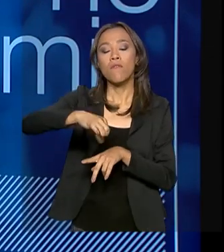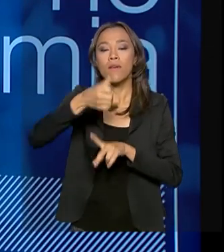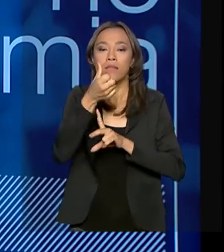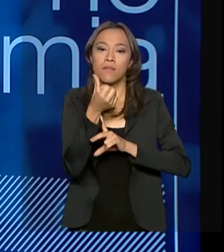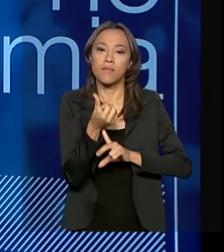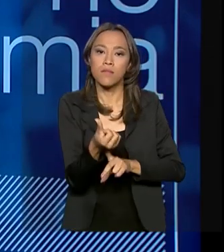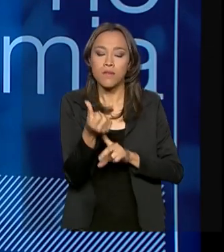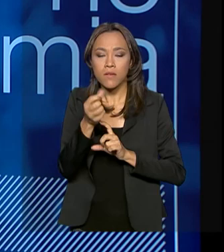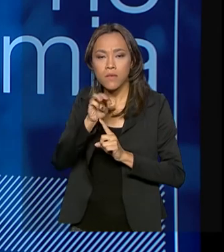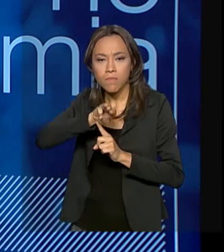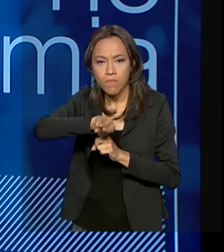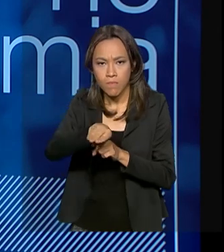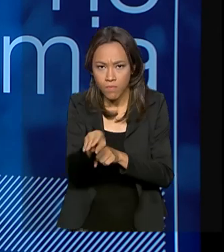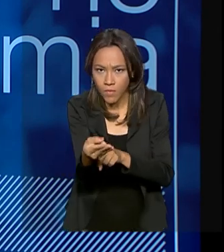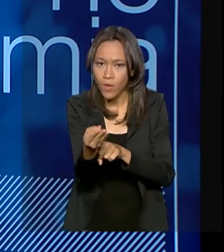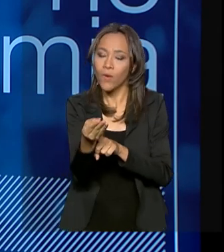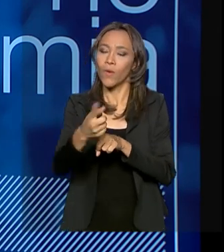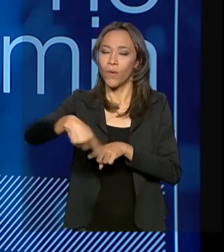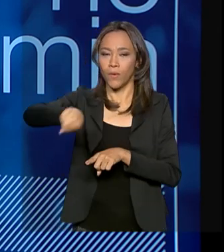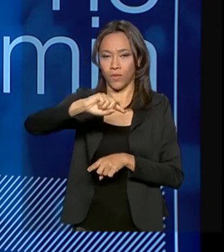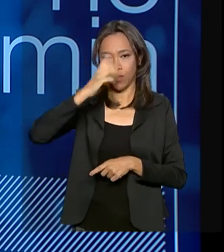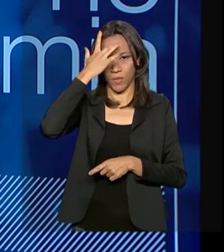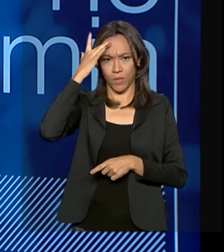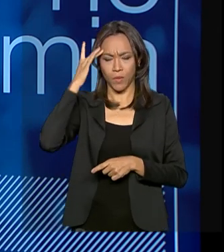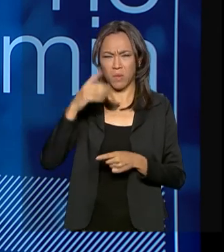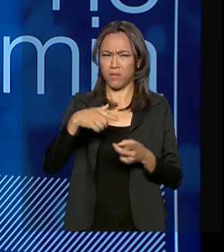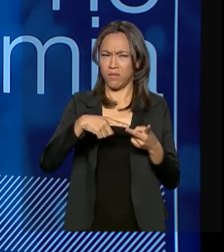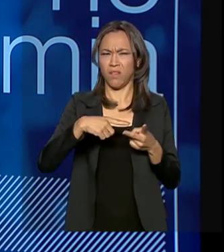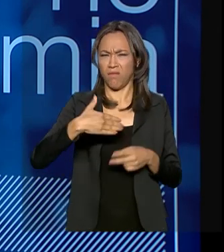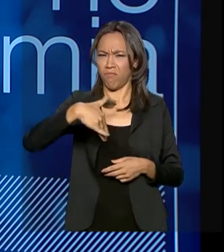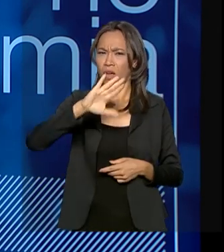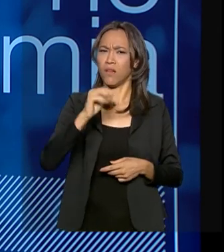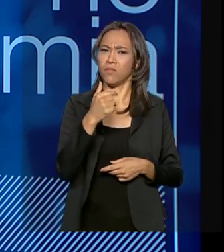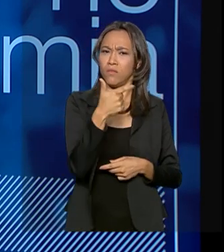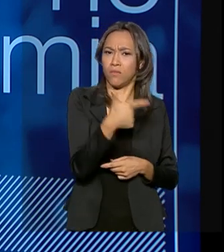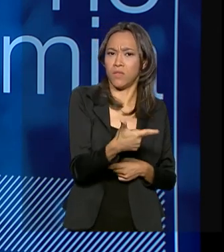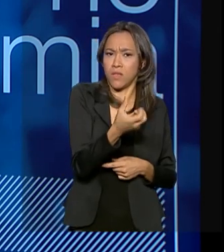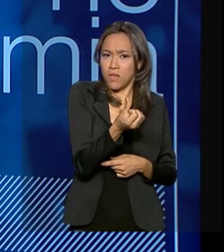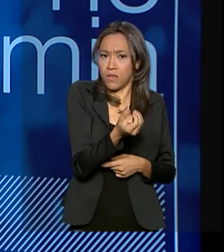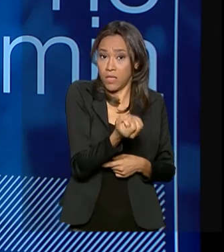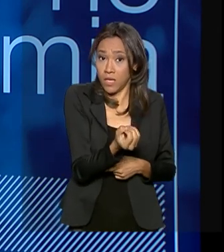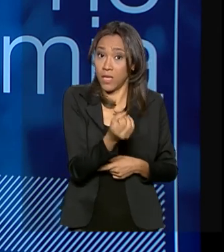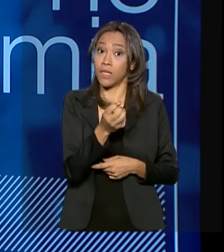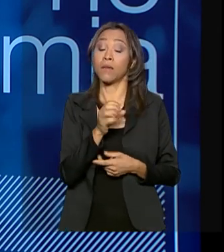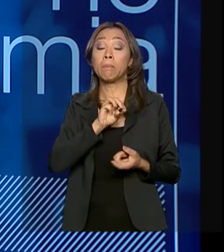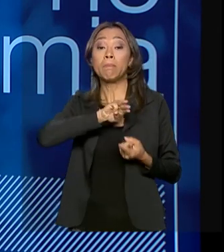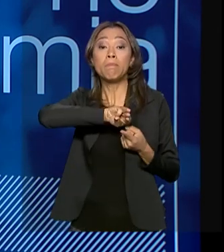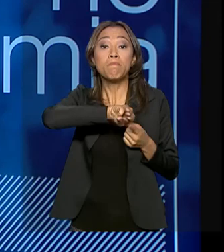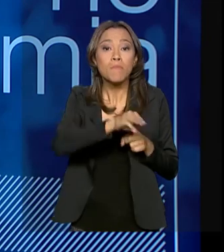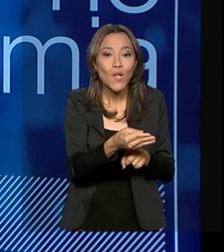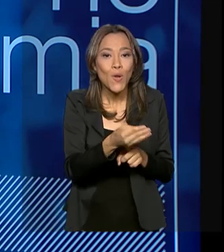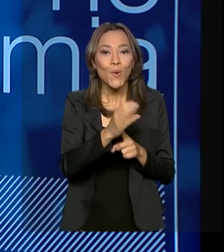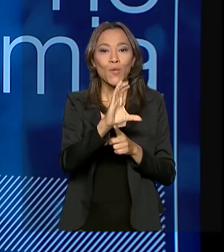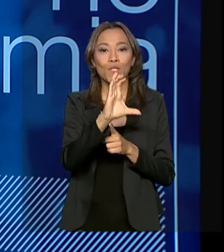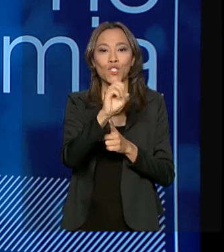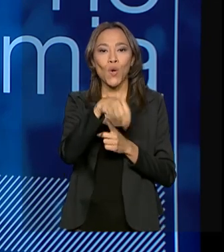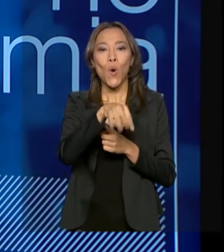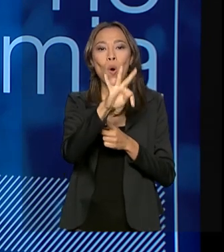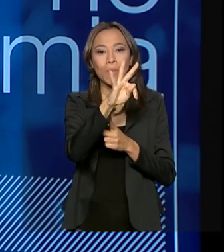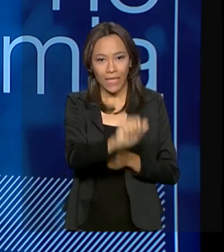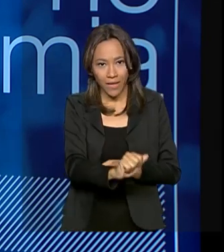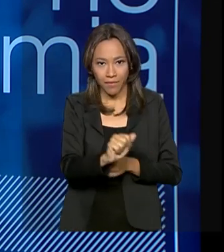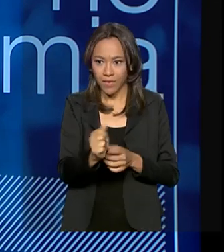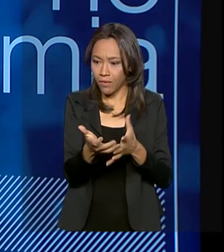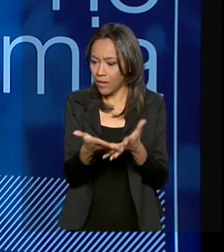milhões de pessoas em mais de 260 milhões de contas. Então, nós temos todo esse